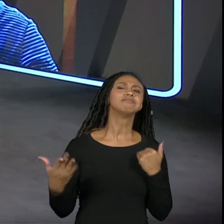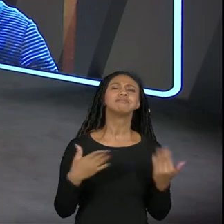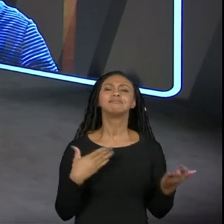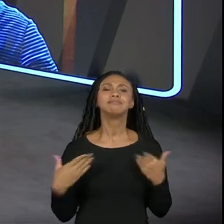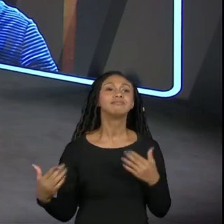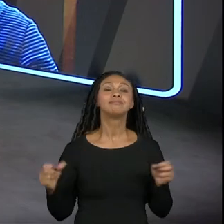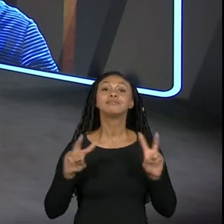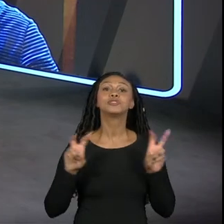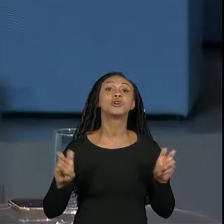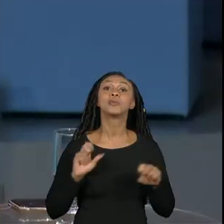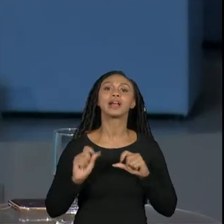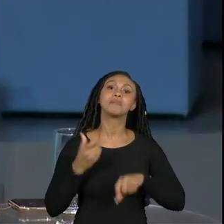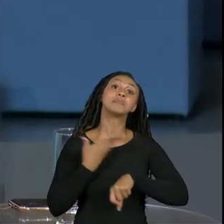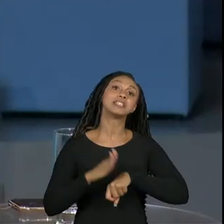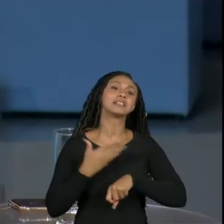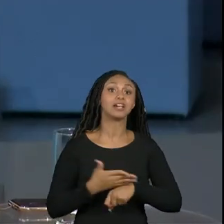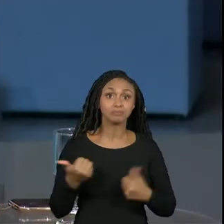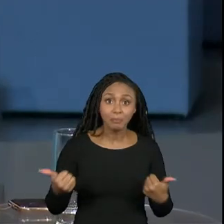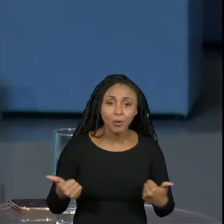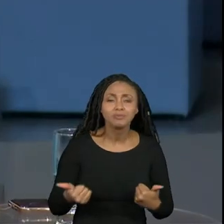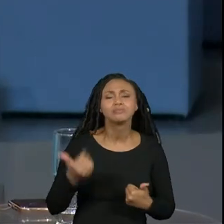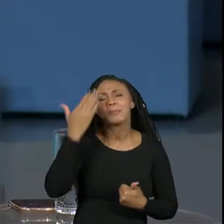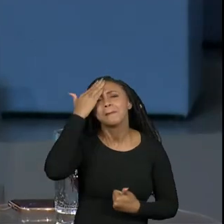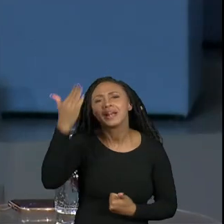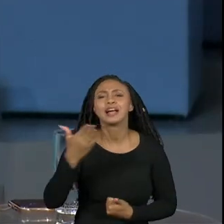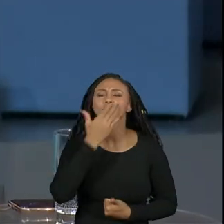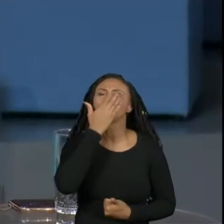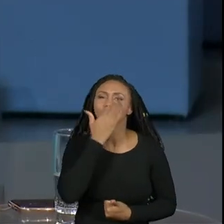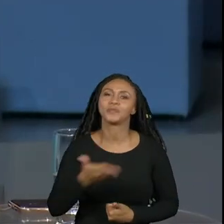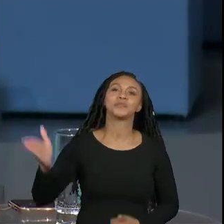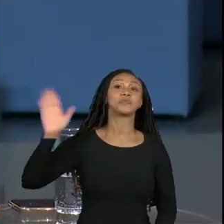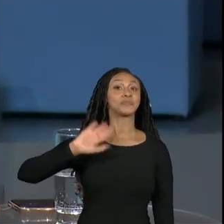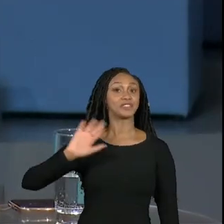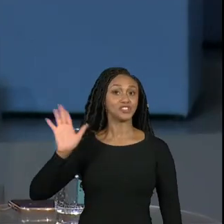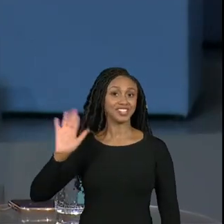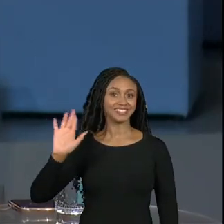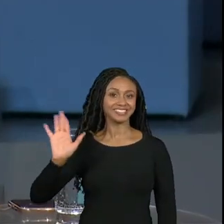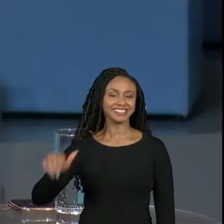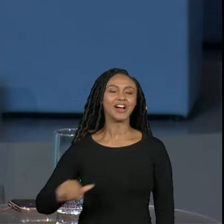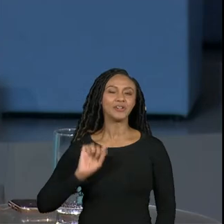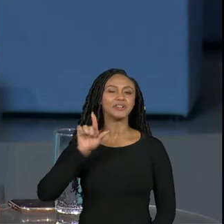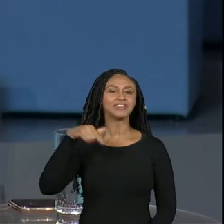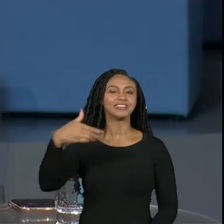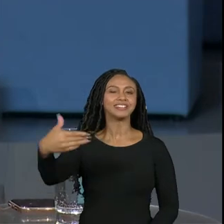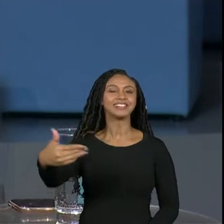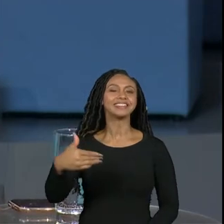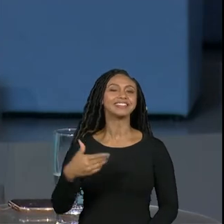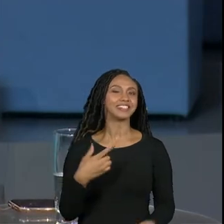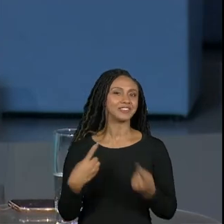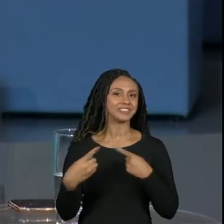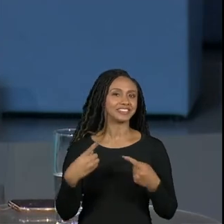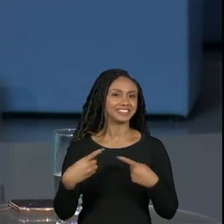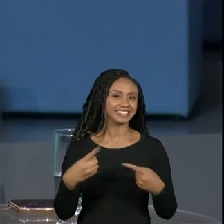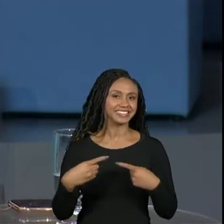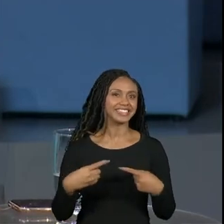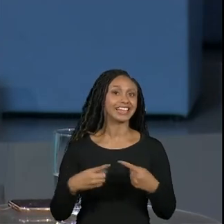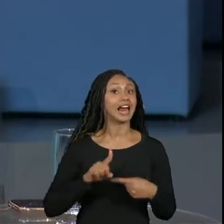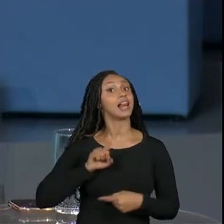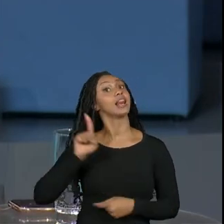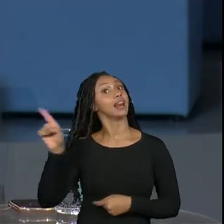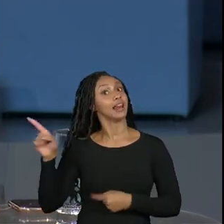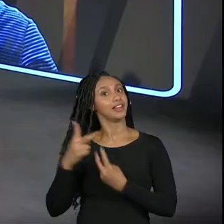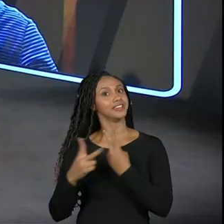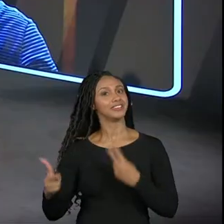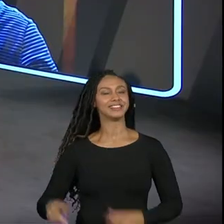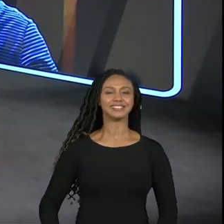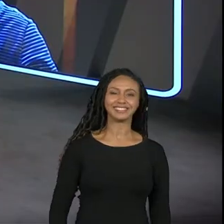sobre o estágio tá bom gente muito obrigada um grande beijo para vocês e a gente continua se falando durante a semana lá na